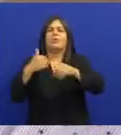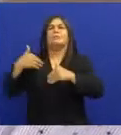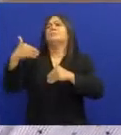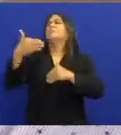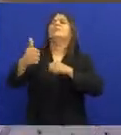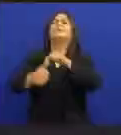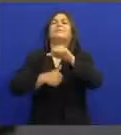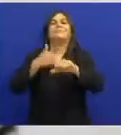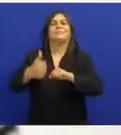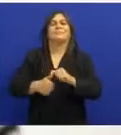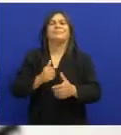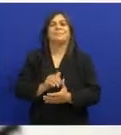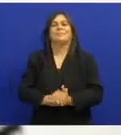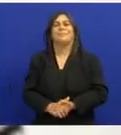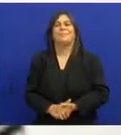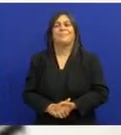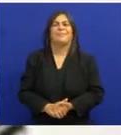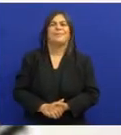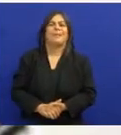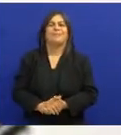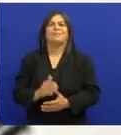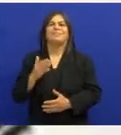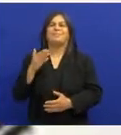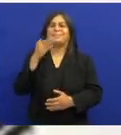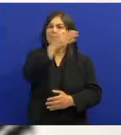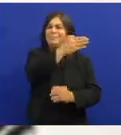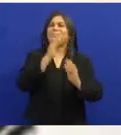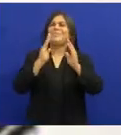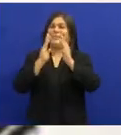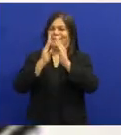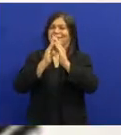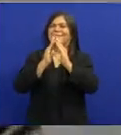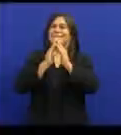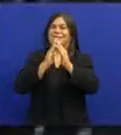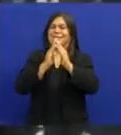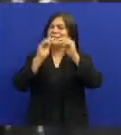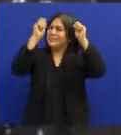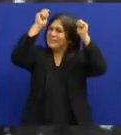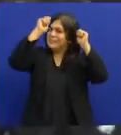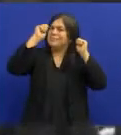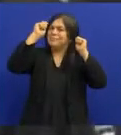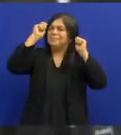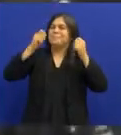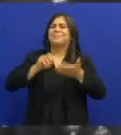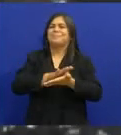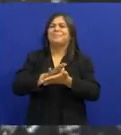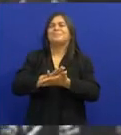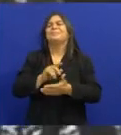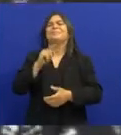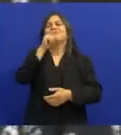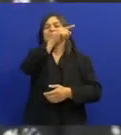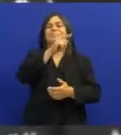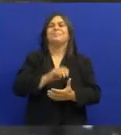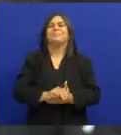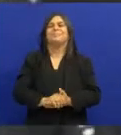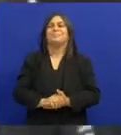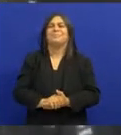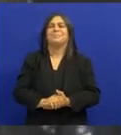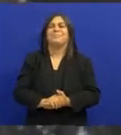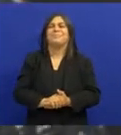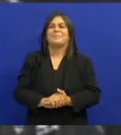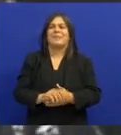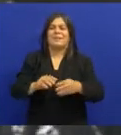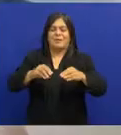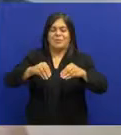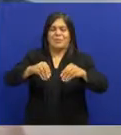25 anos Antes Nós fomos A casa de Jacos Pandeiro Que a época Morava Na rua Invernada